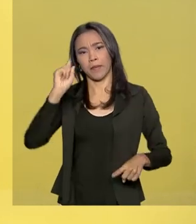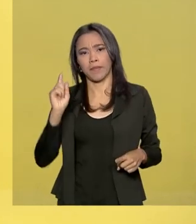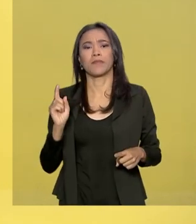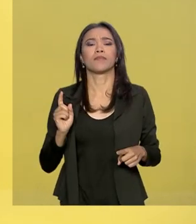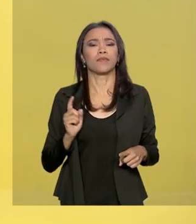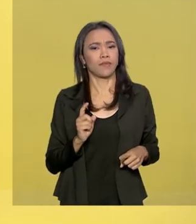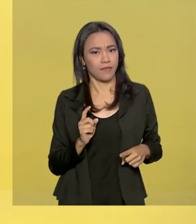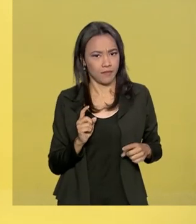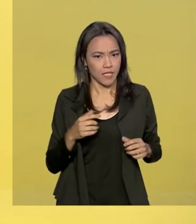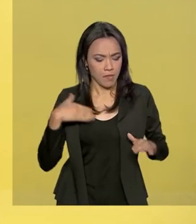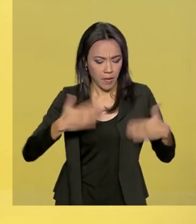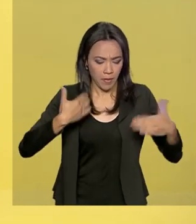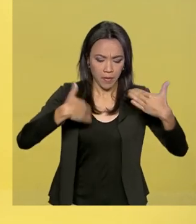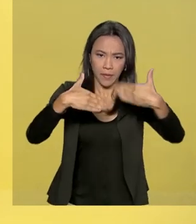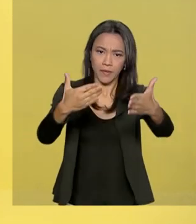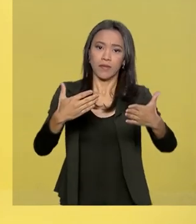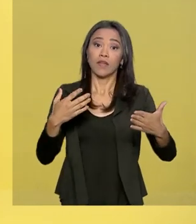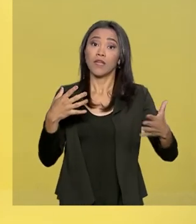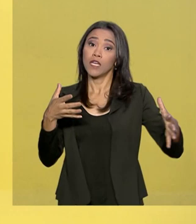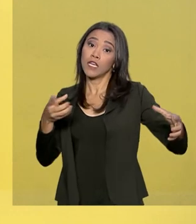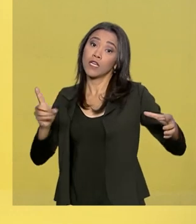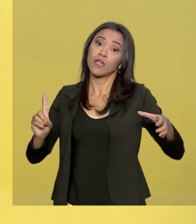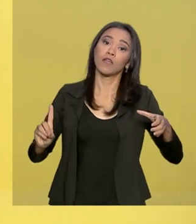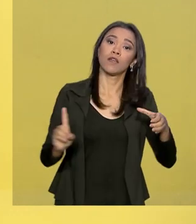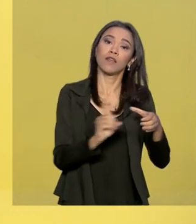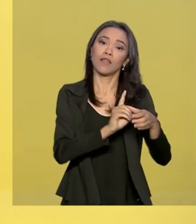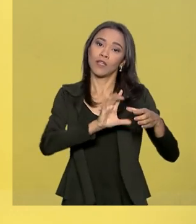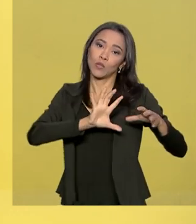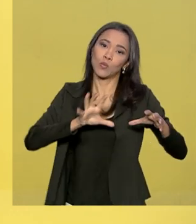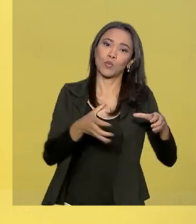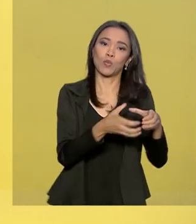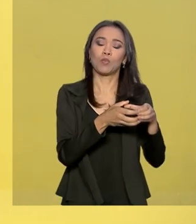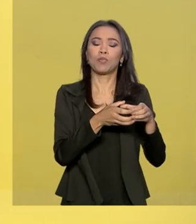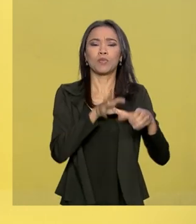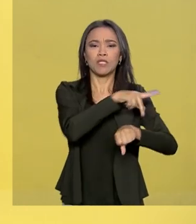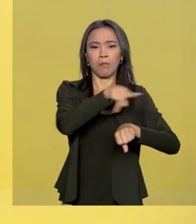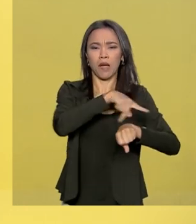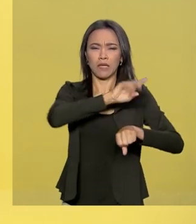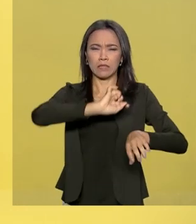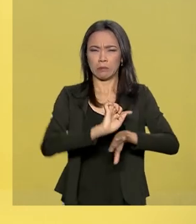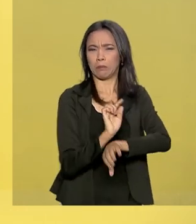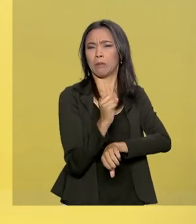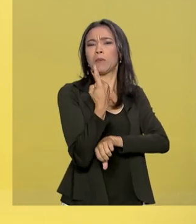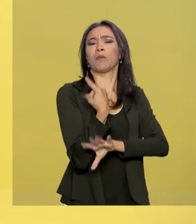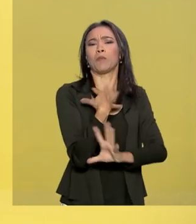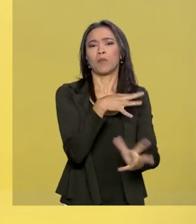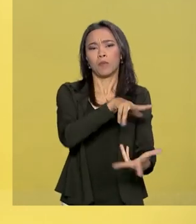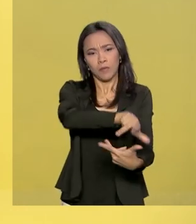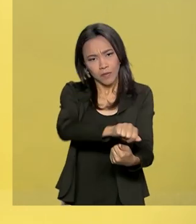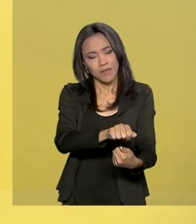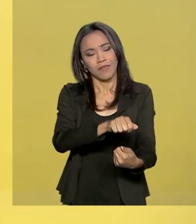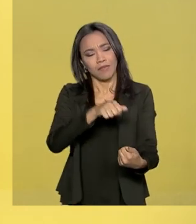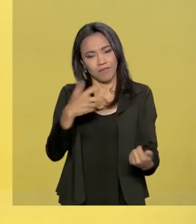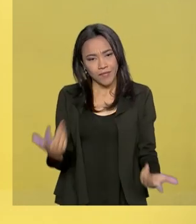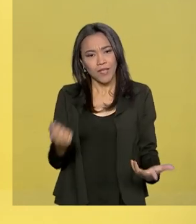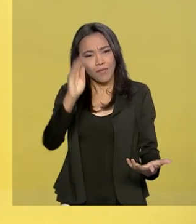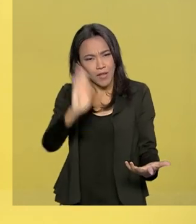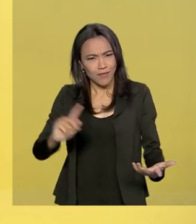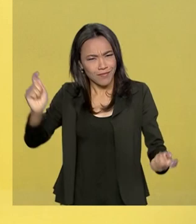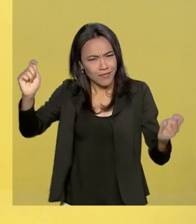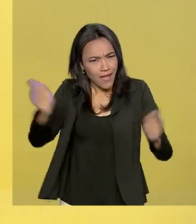entrarmos no certo grupo de primeiro mundo que o Brasil merece pela sua